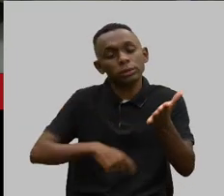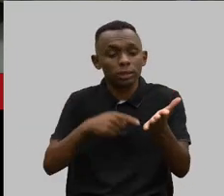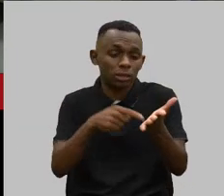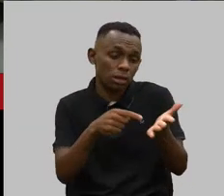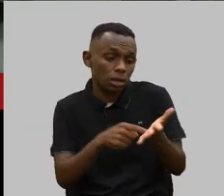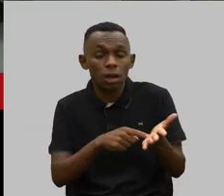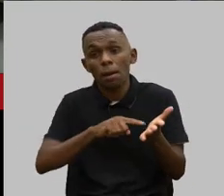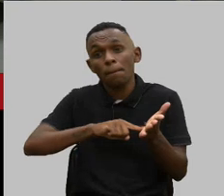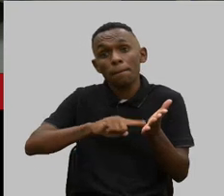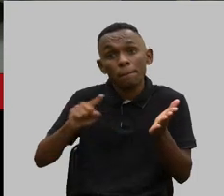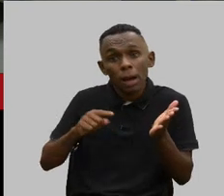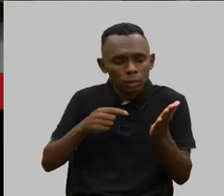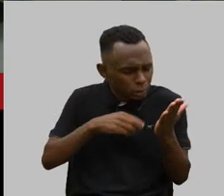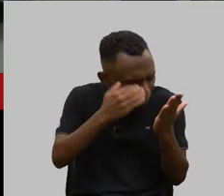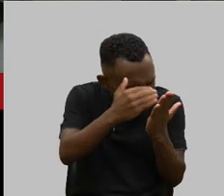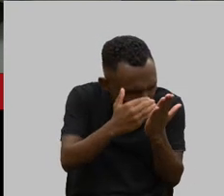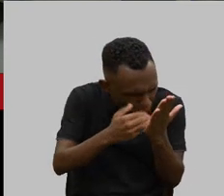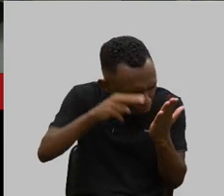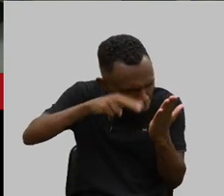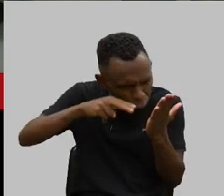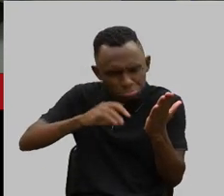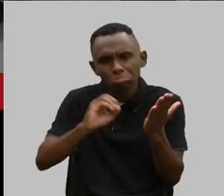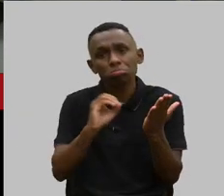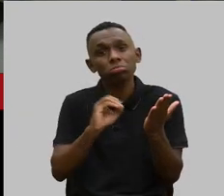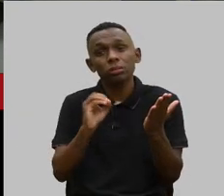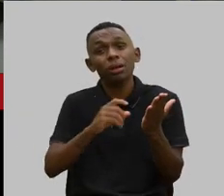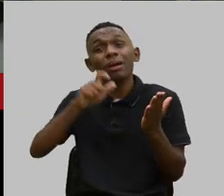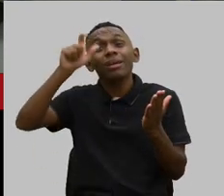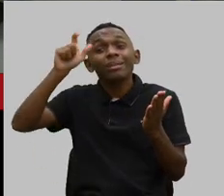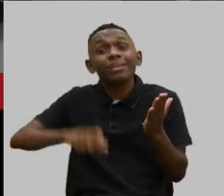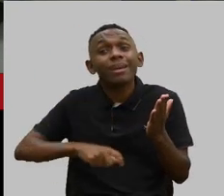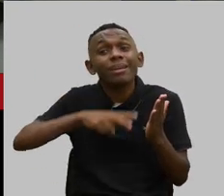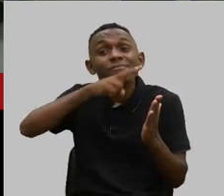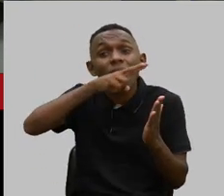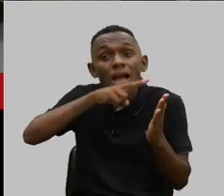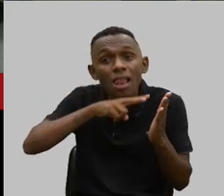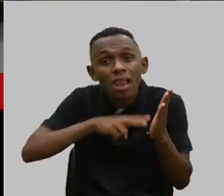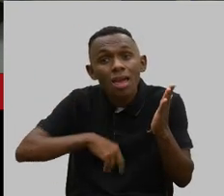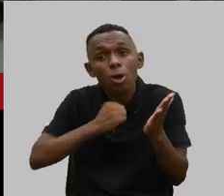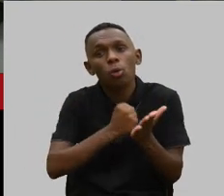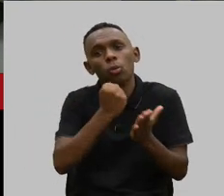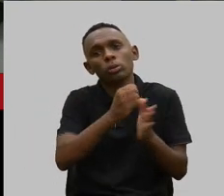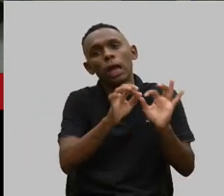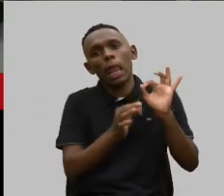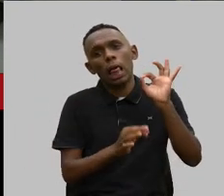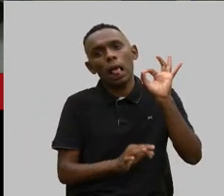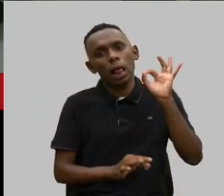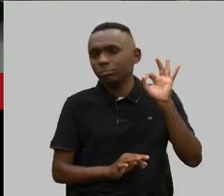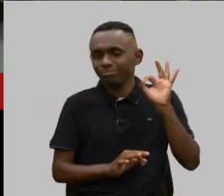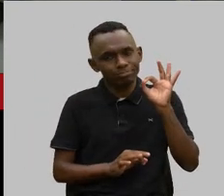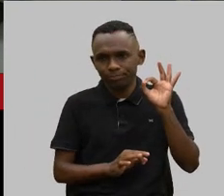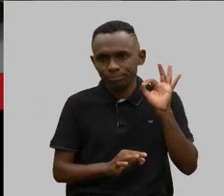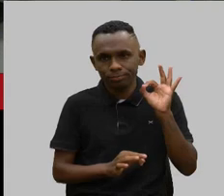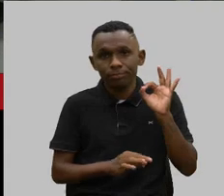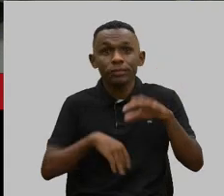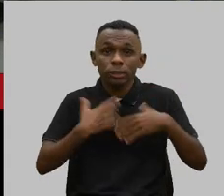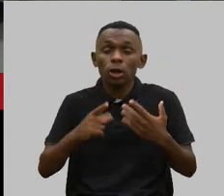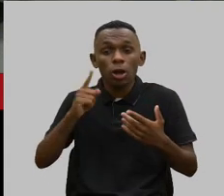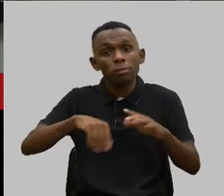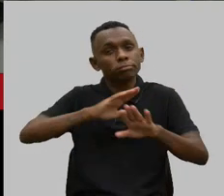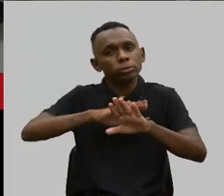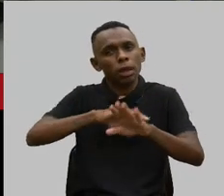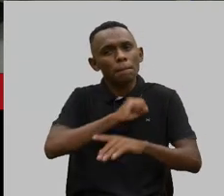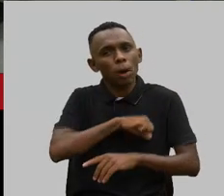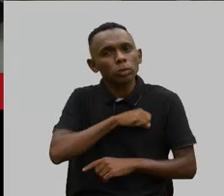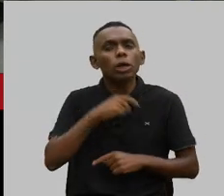eu assinei, mas nem li, claro, ninguém nem... Quem que vai ler um contrato daquele? Então, essas são as cláusulas abusivas que a gente